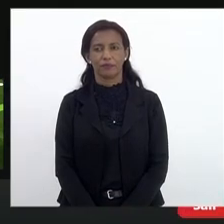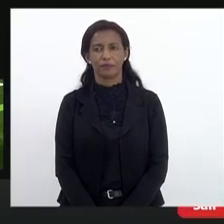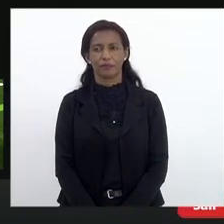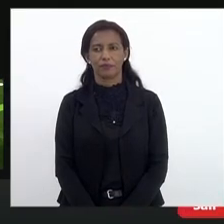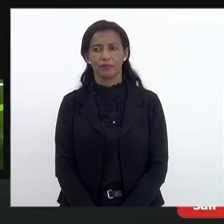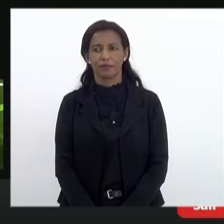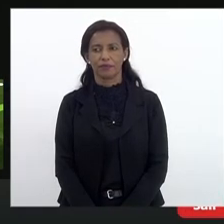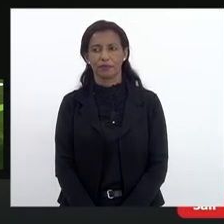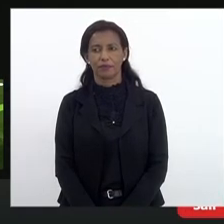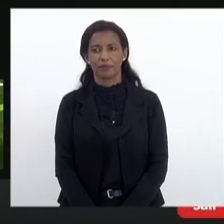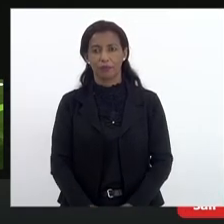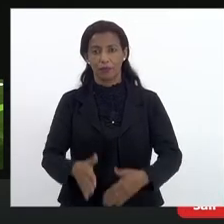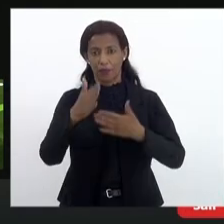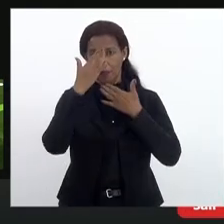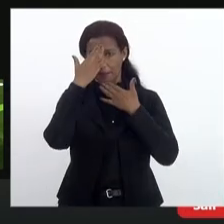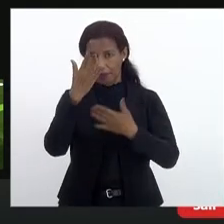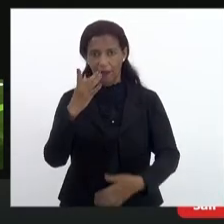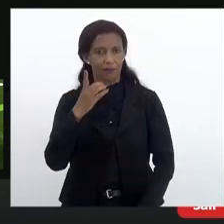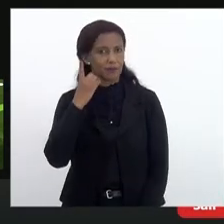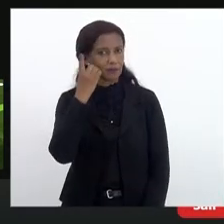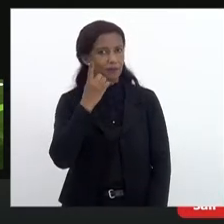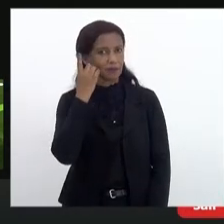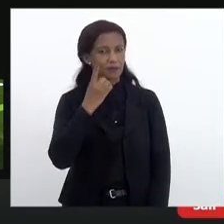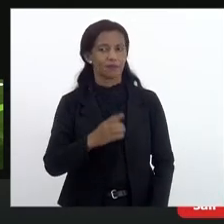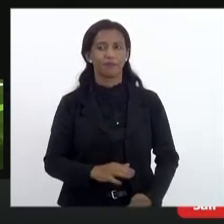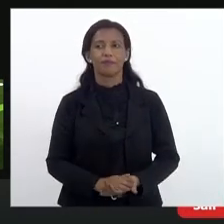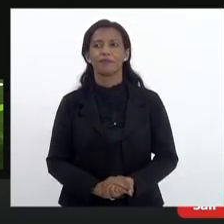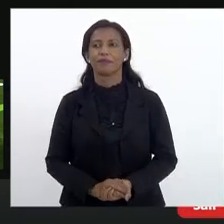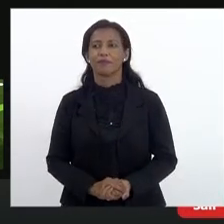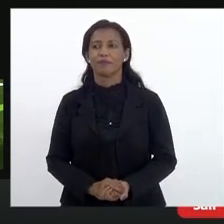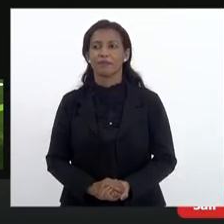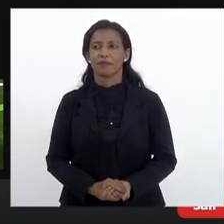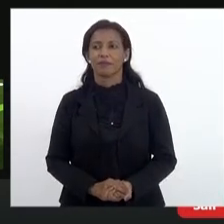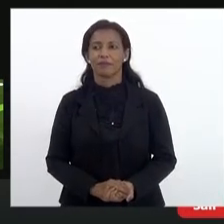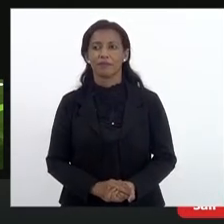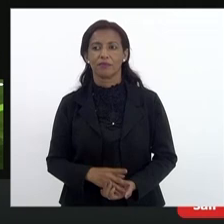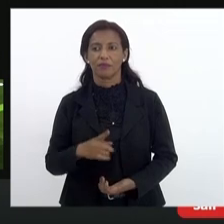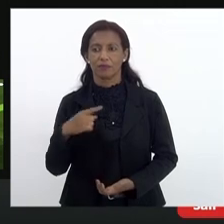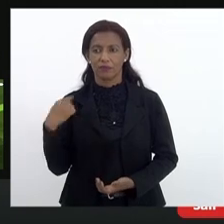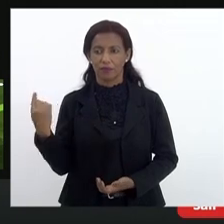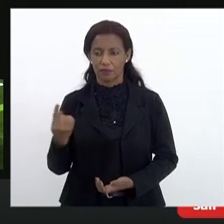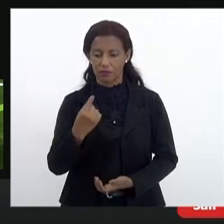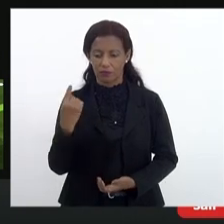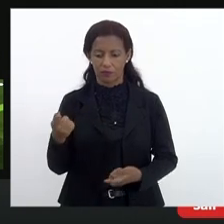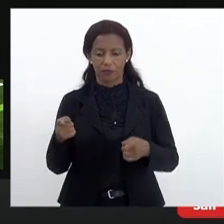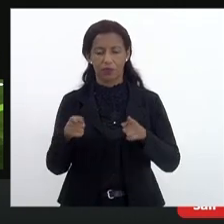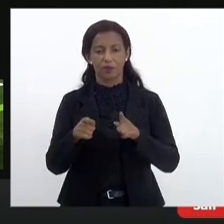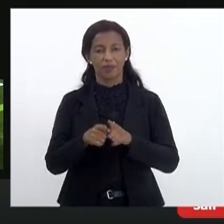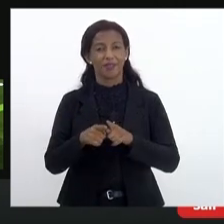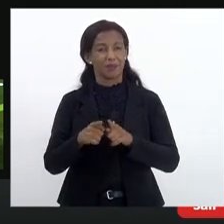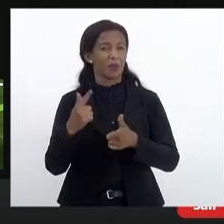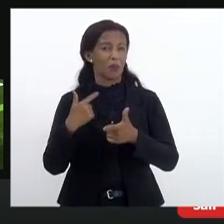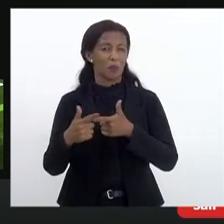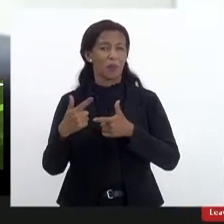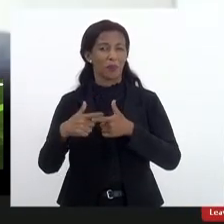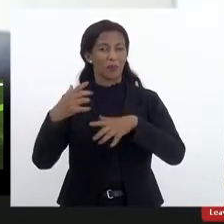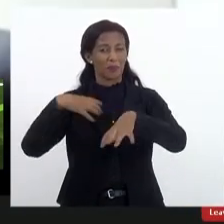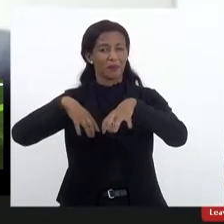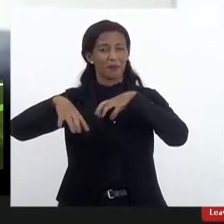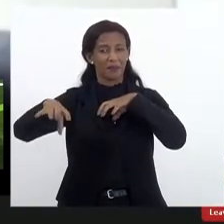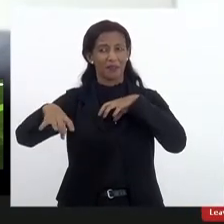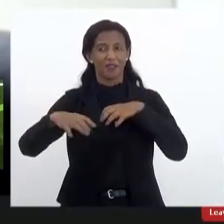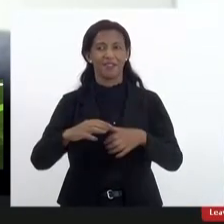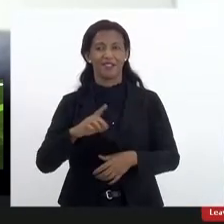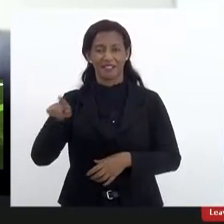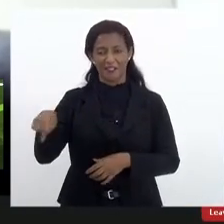obrigado deputado Sérgio Fernandes deputado Sérgio Fernandes muitos de nós enfrentamos problema com home office deputado Sérgio Fernandes vai